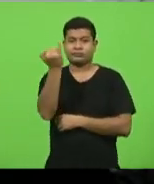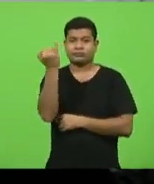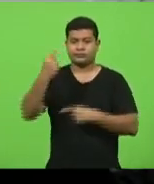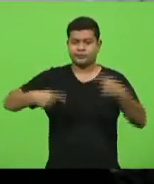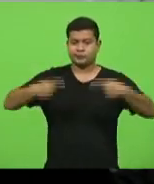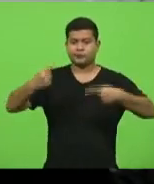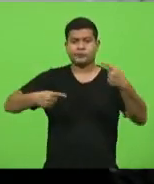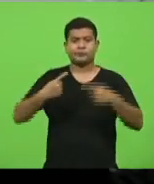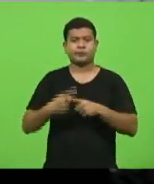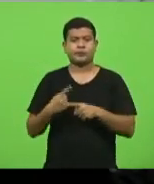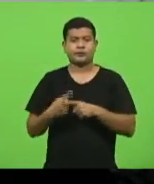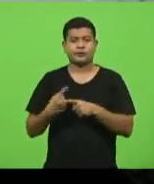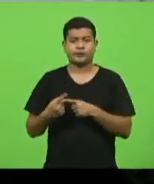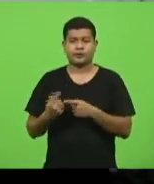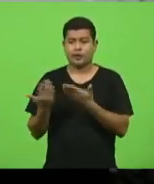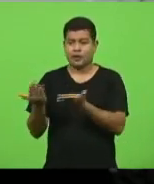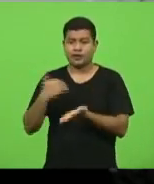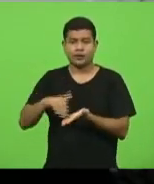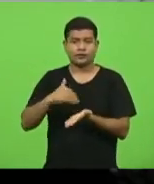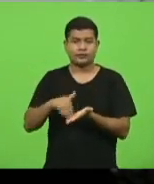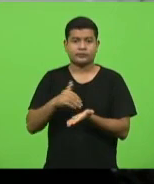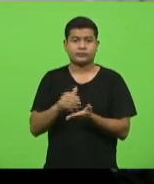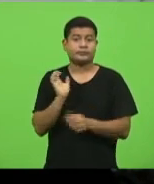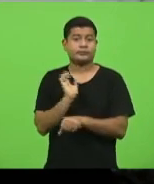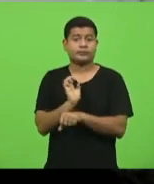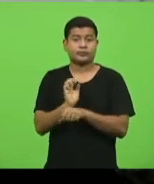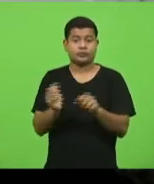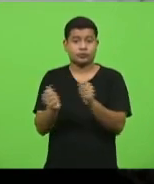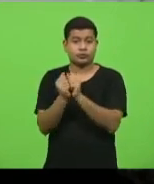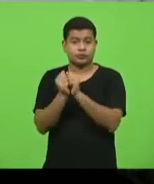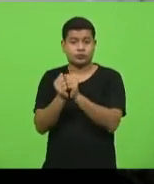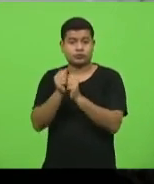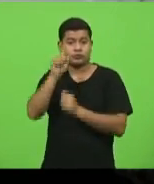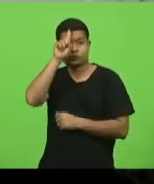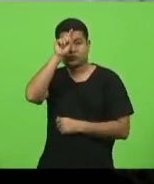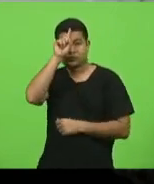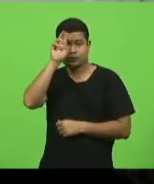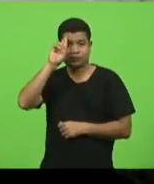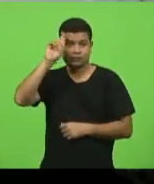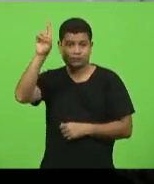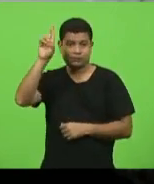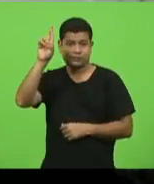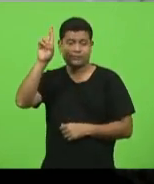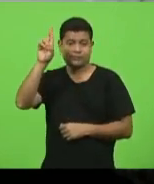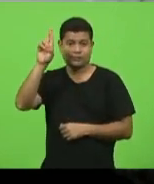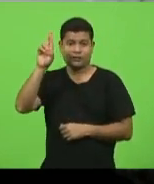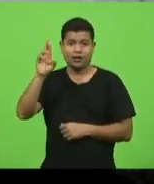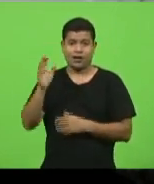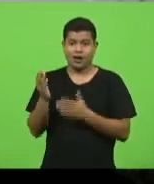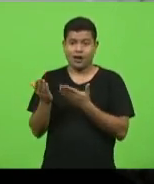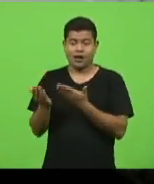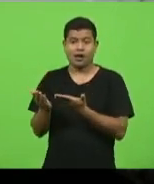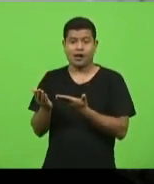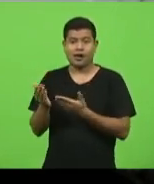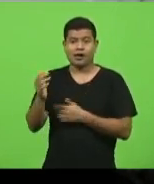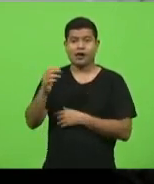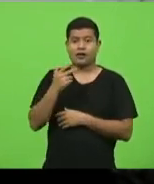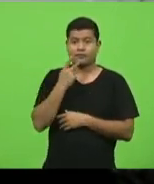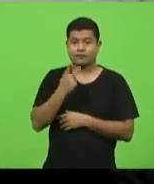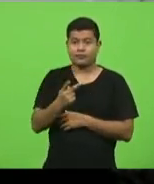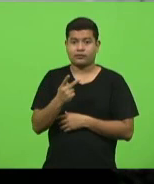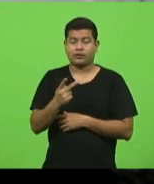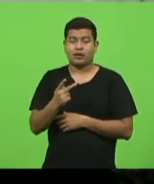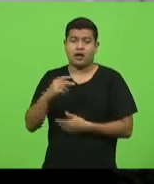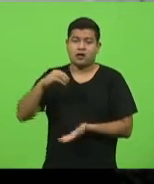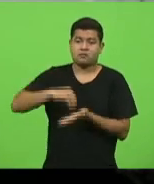o secretário de Estado e o diretor do hospital disseram que aqui a região está com falta de